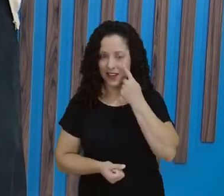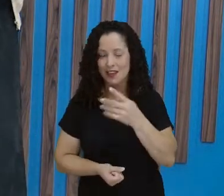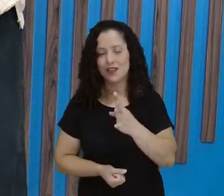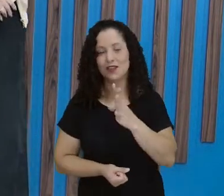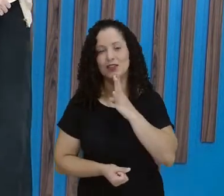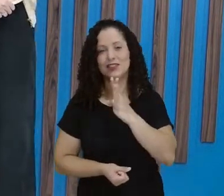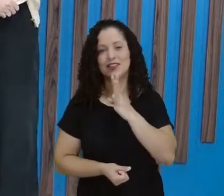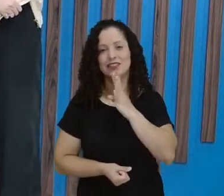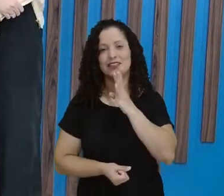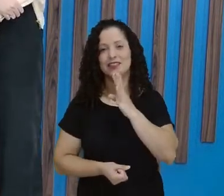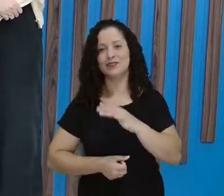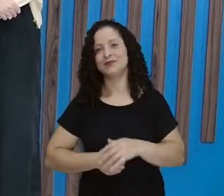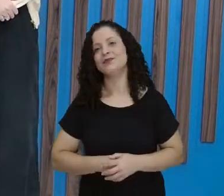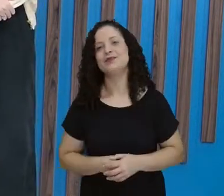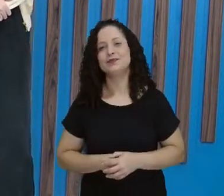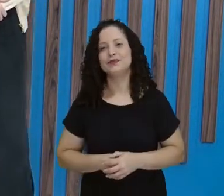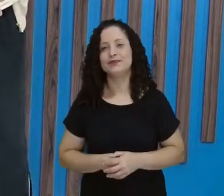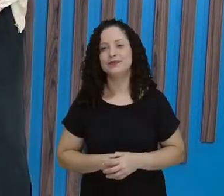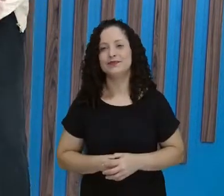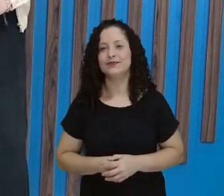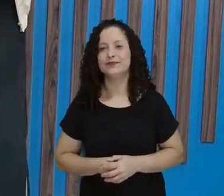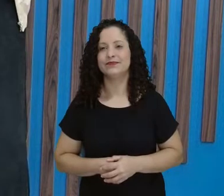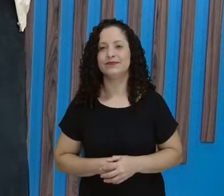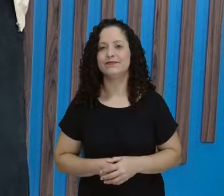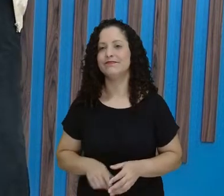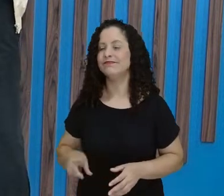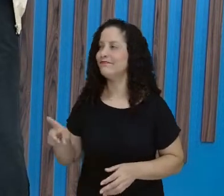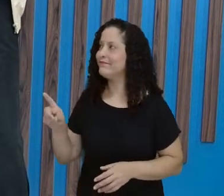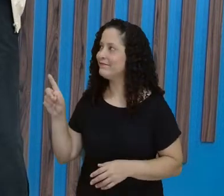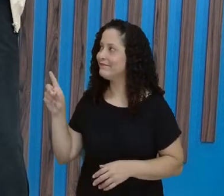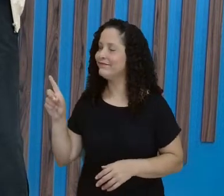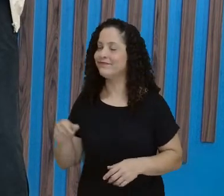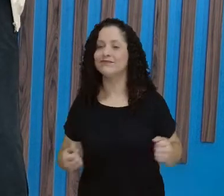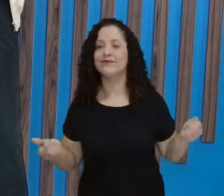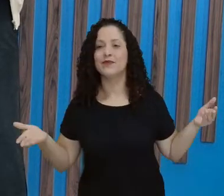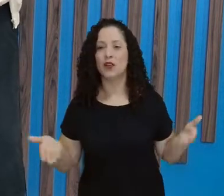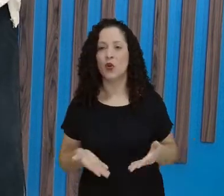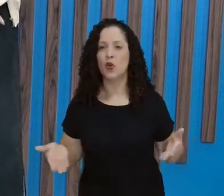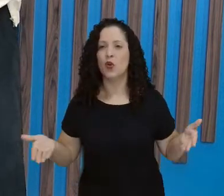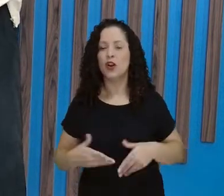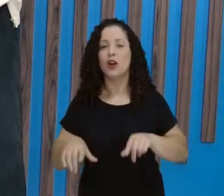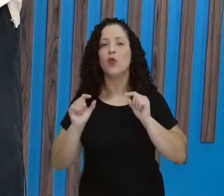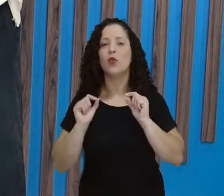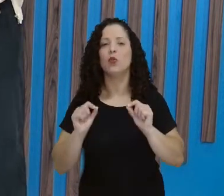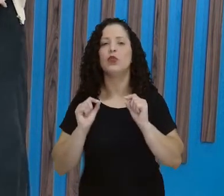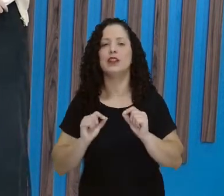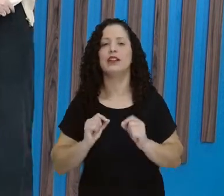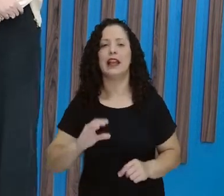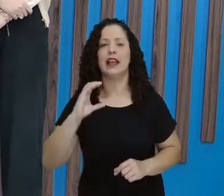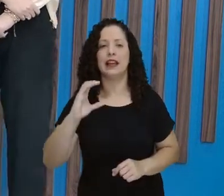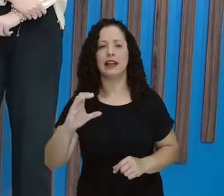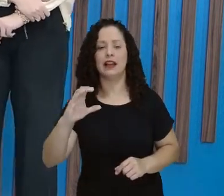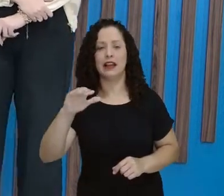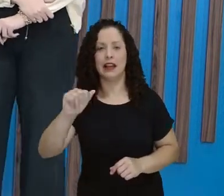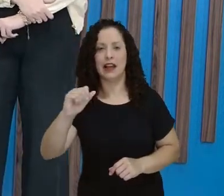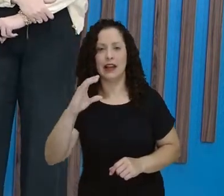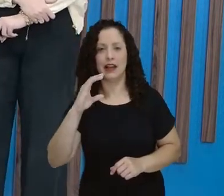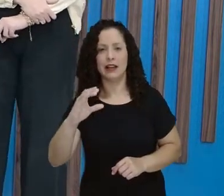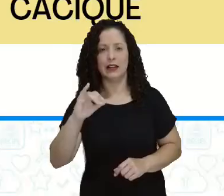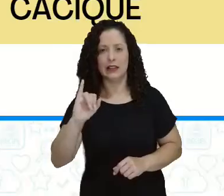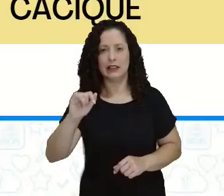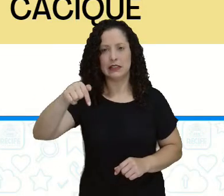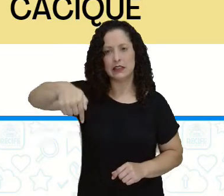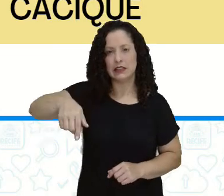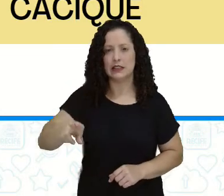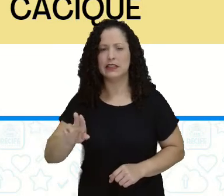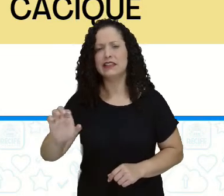para ver se é isso mesmo? E olha só, a primeira pessoa que eu vou falar aqui é sobre o cacique. Olha só que foto bonita que a